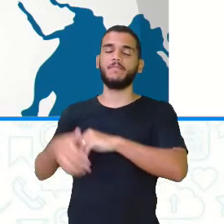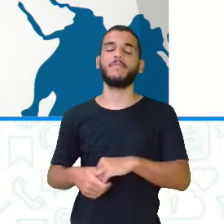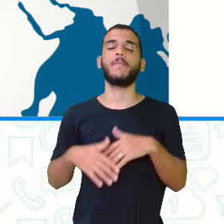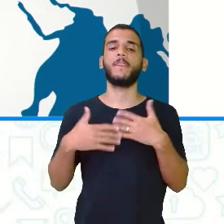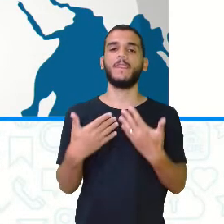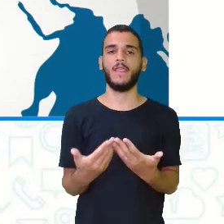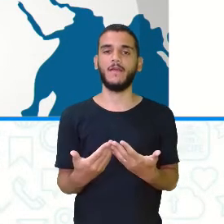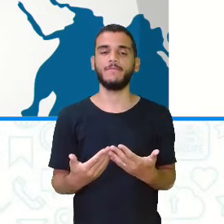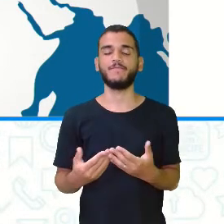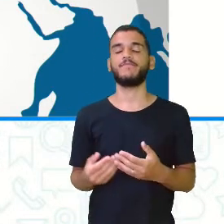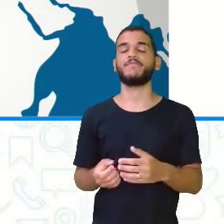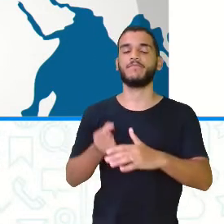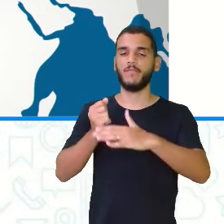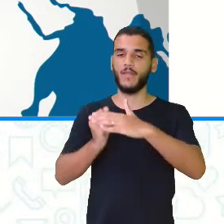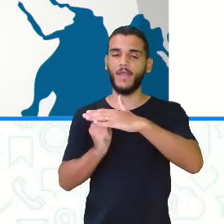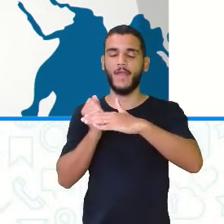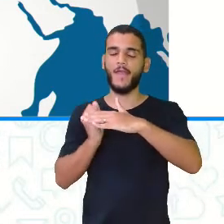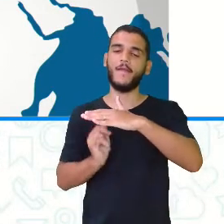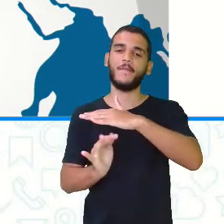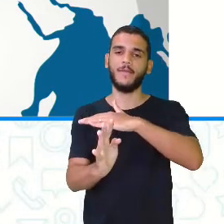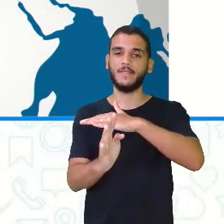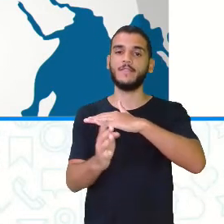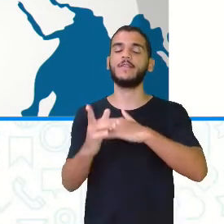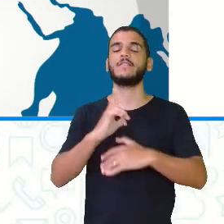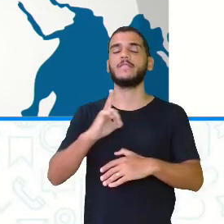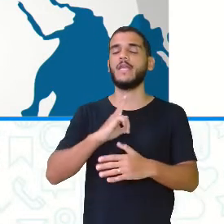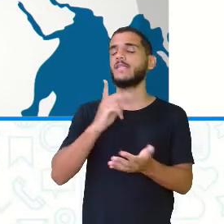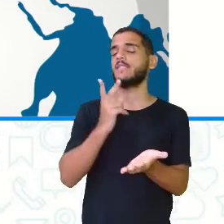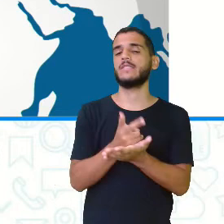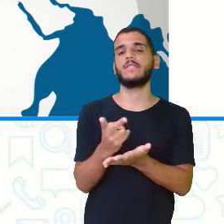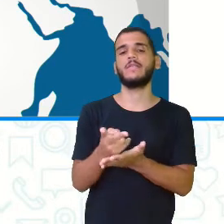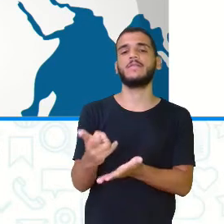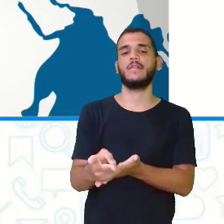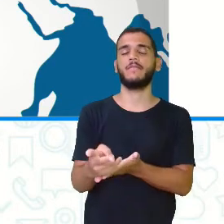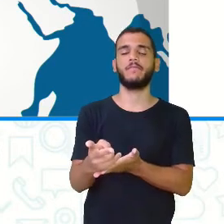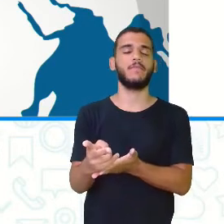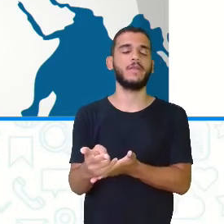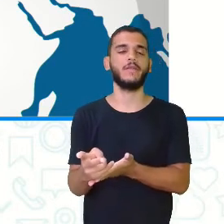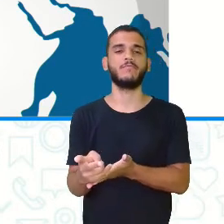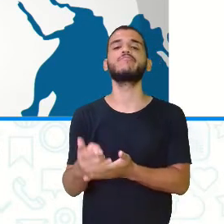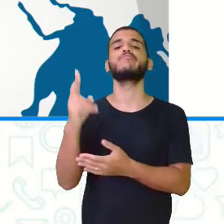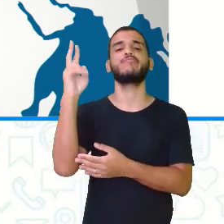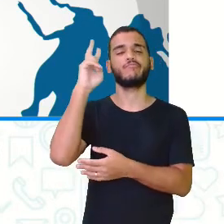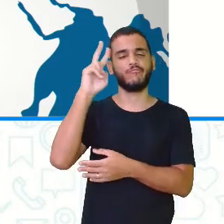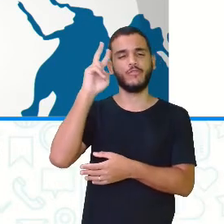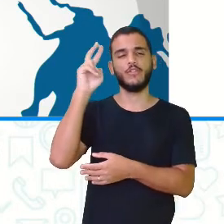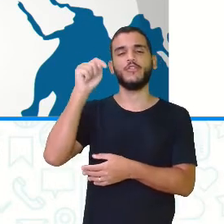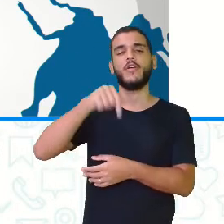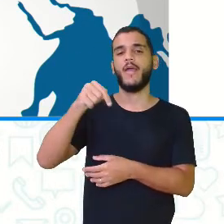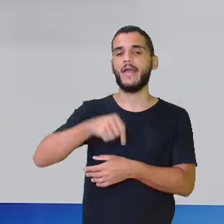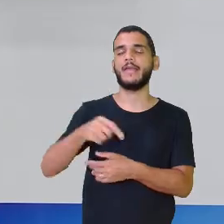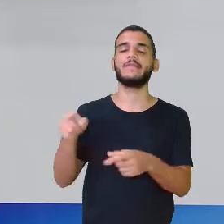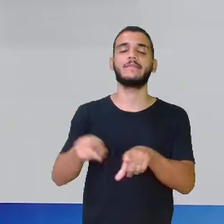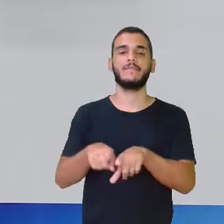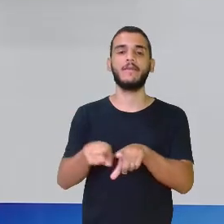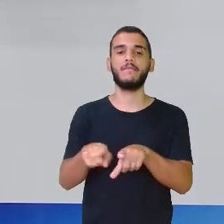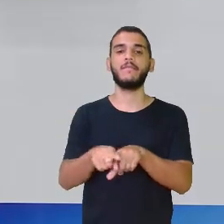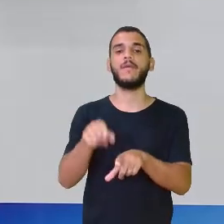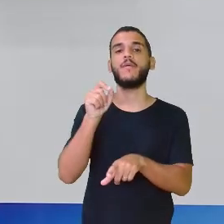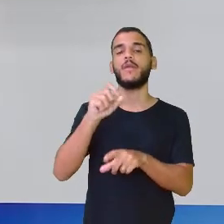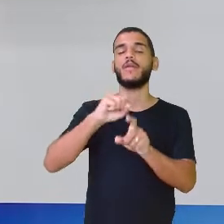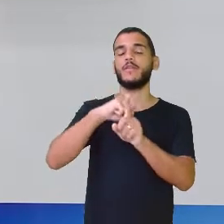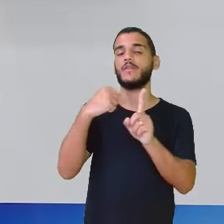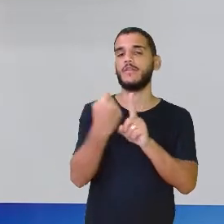as migrações humanas tiveram, em todo tempo, espaço na nossa sociedade. E, em